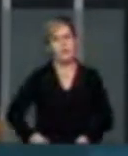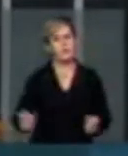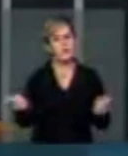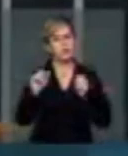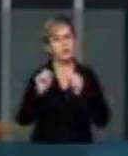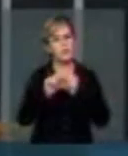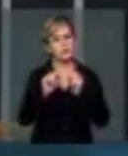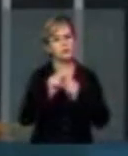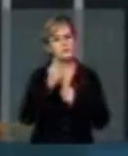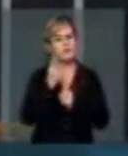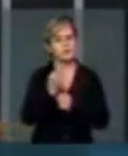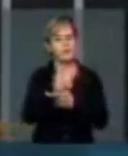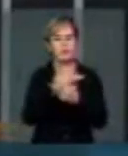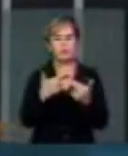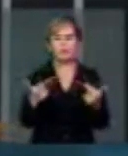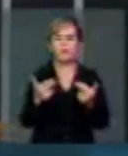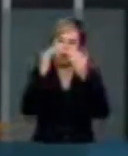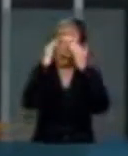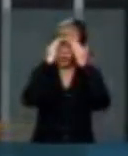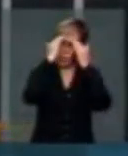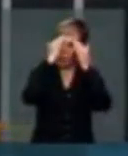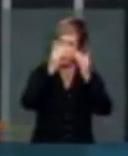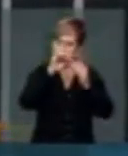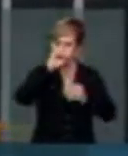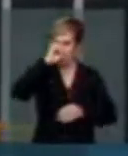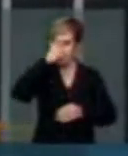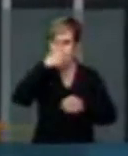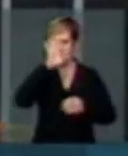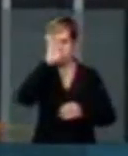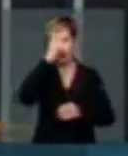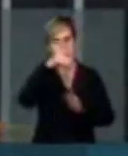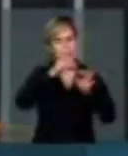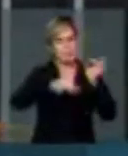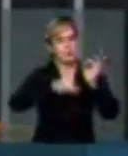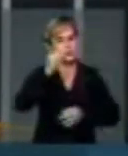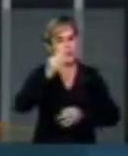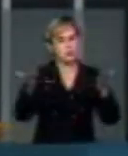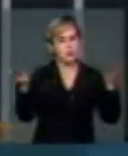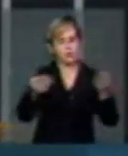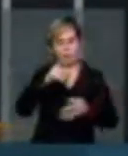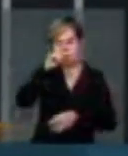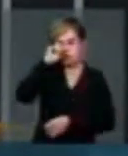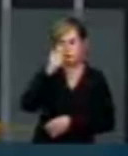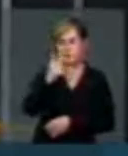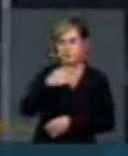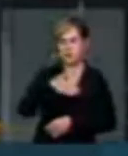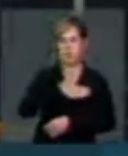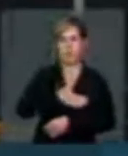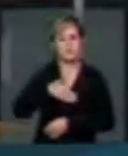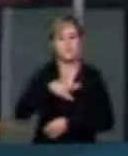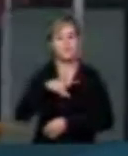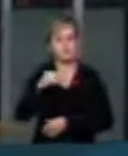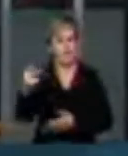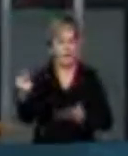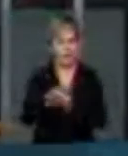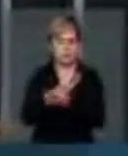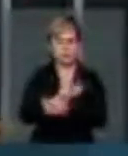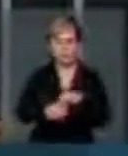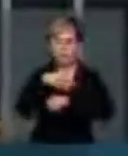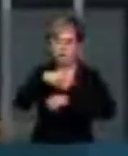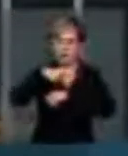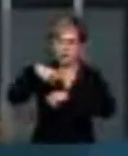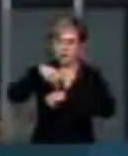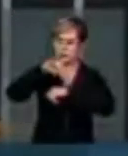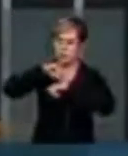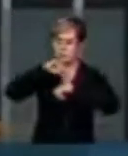momento, cumprir imediatamente a decisão judicial. E é por isso que hoje, no dia 7 de agosto, ocorrerão, em diversas capitais do país,